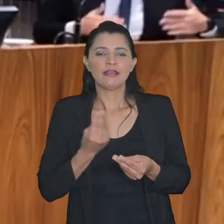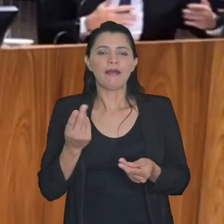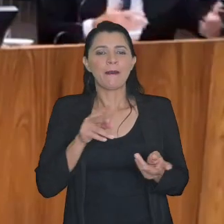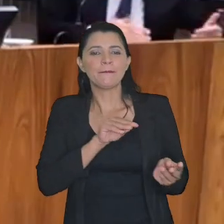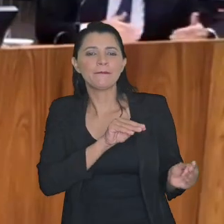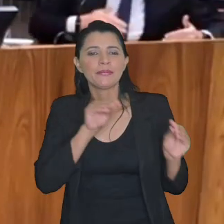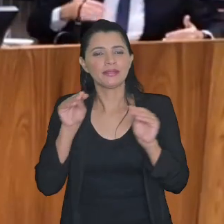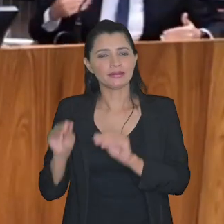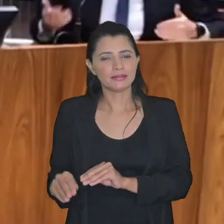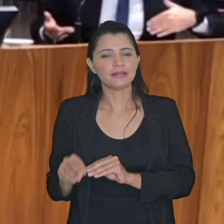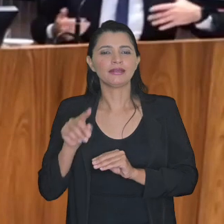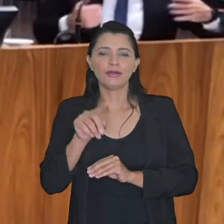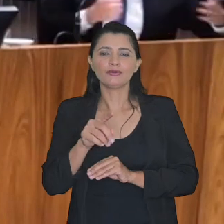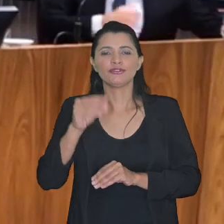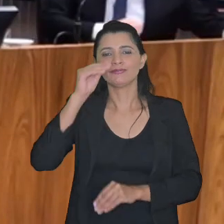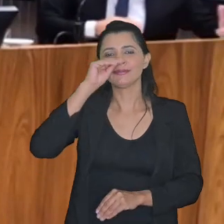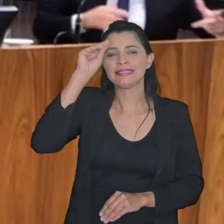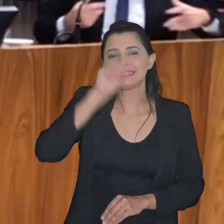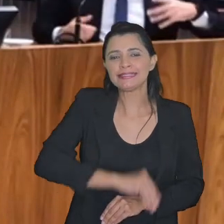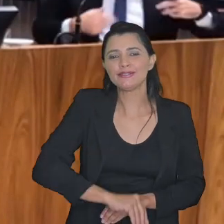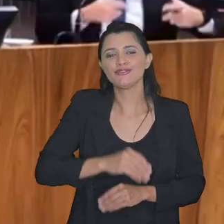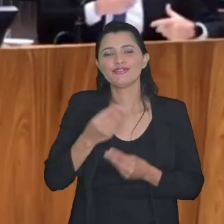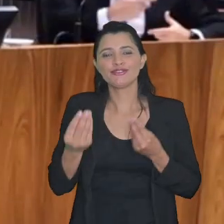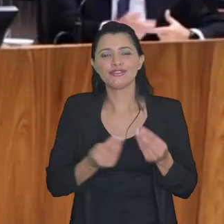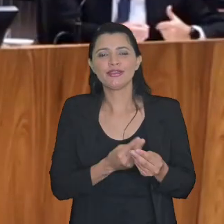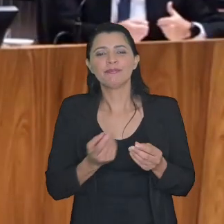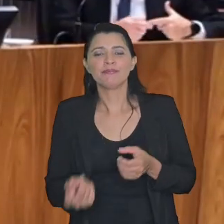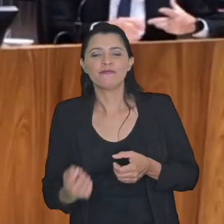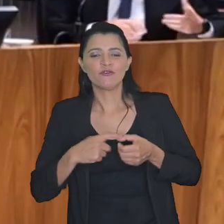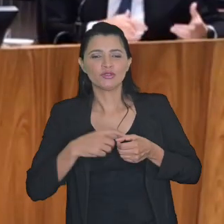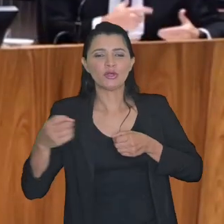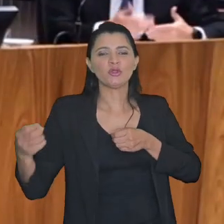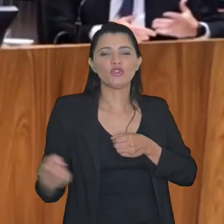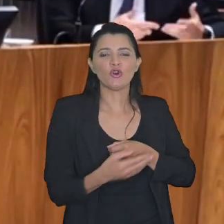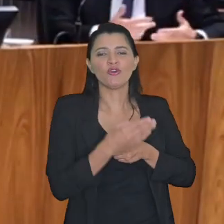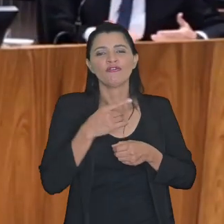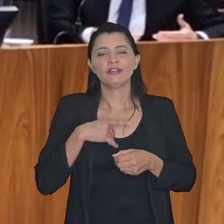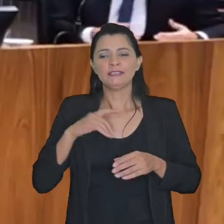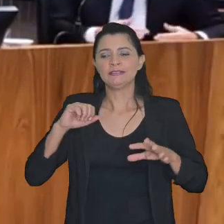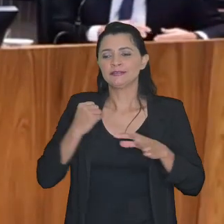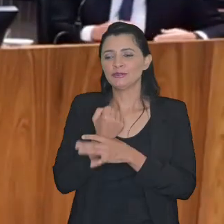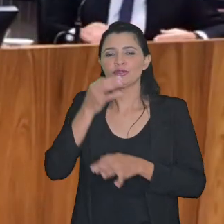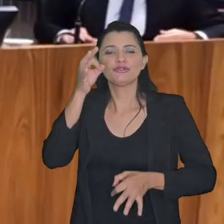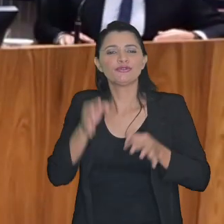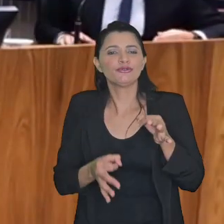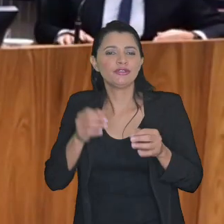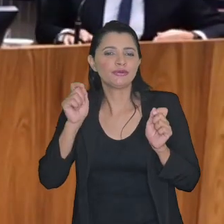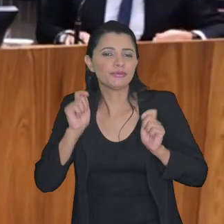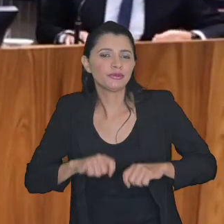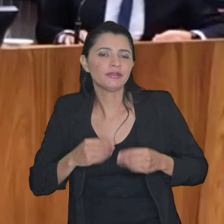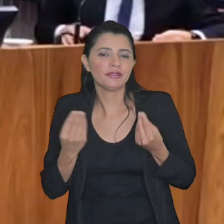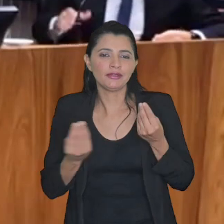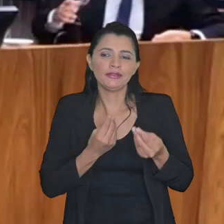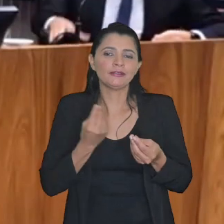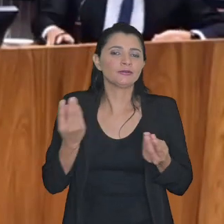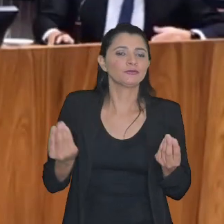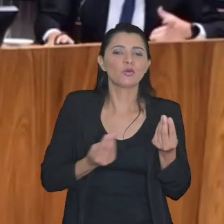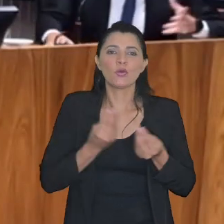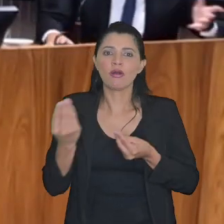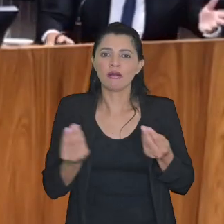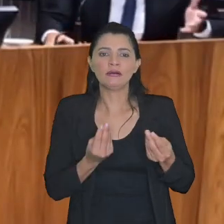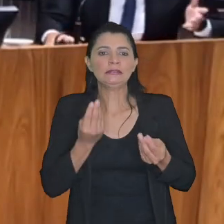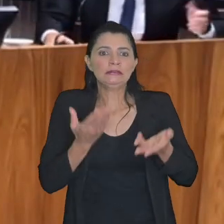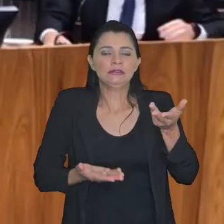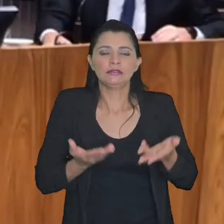questão da migração a possibilidade de ter desistido anterior para ingressar uma nova a insegurança jurídica que isso poderia causar